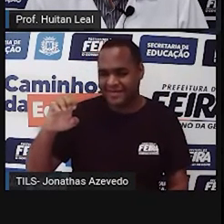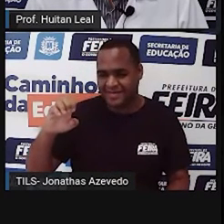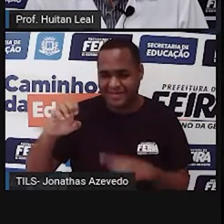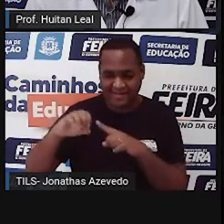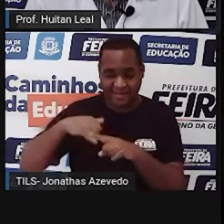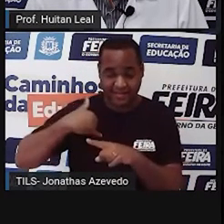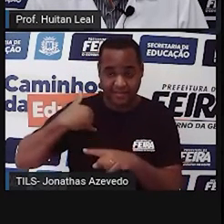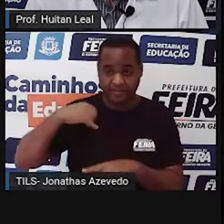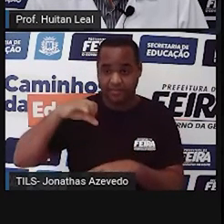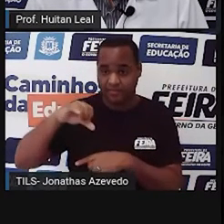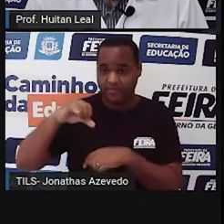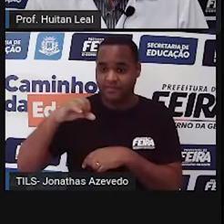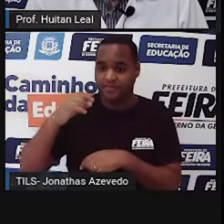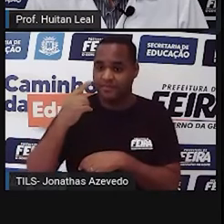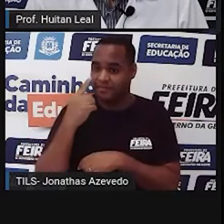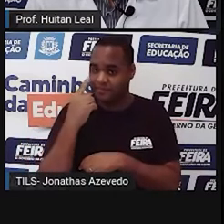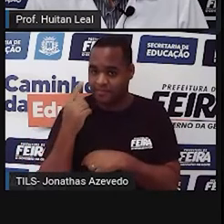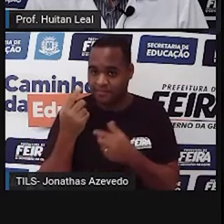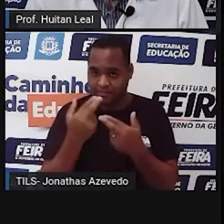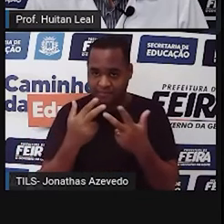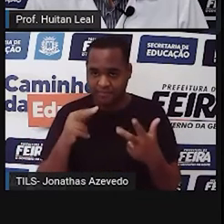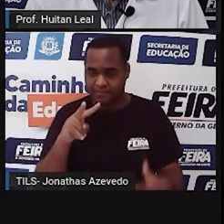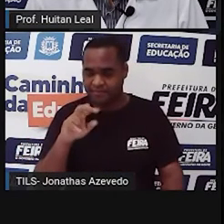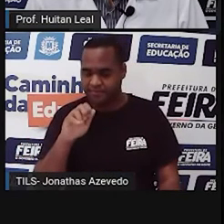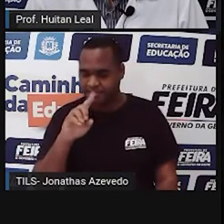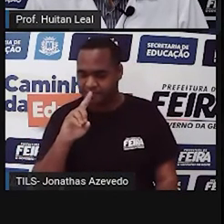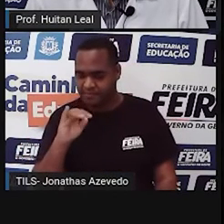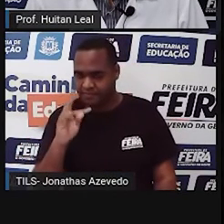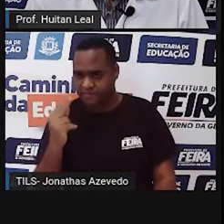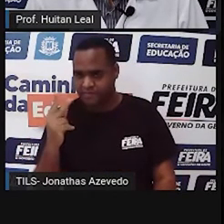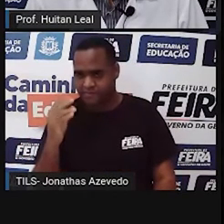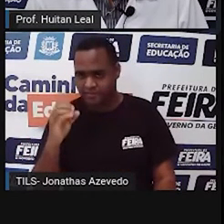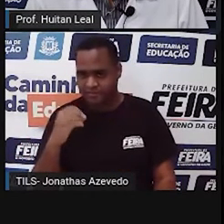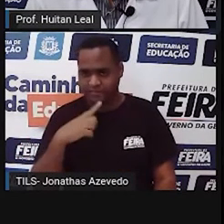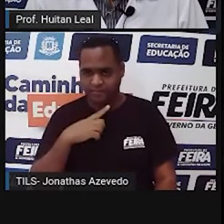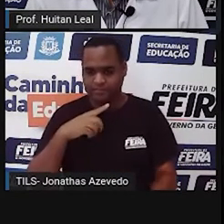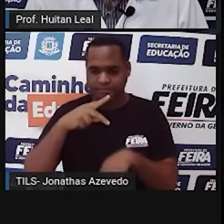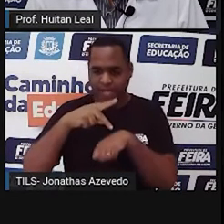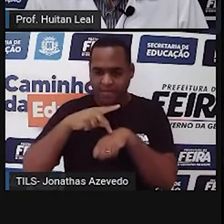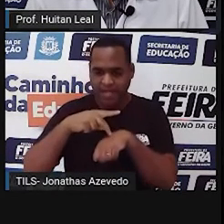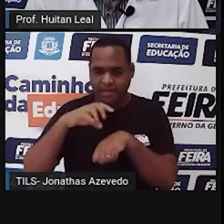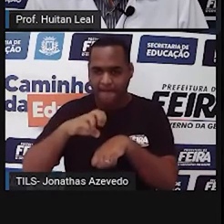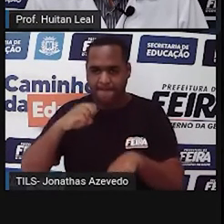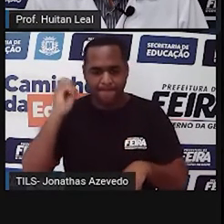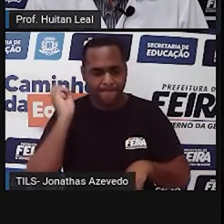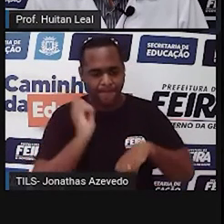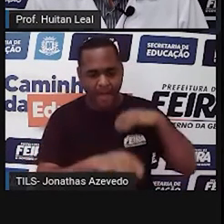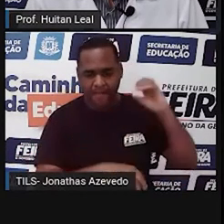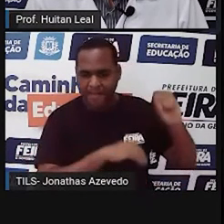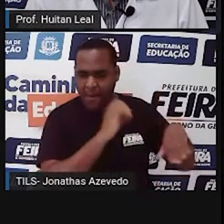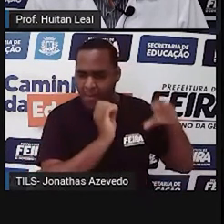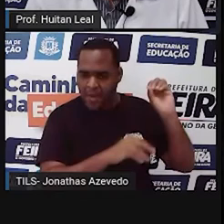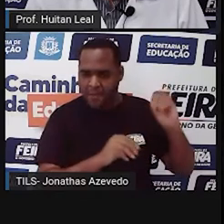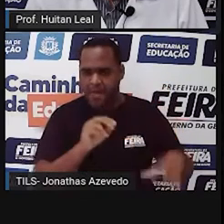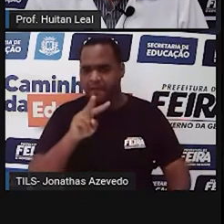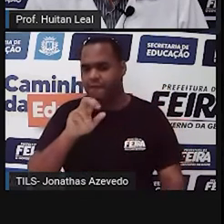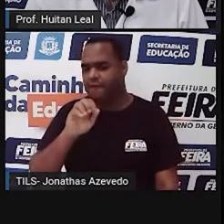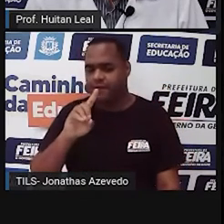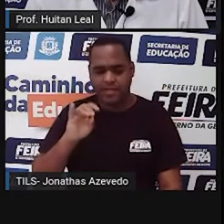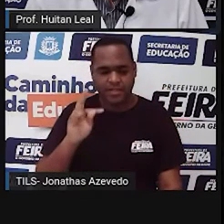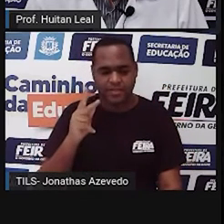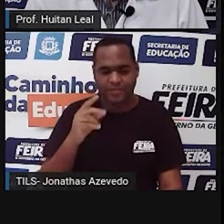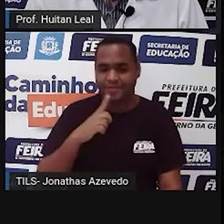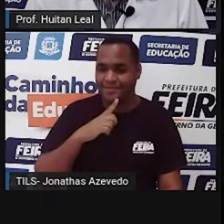alguém te atirar uma pedra, eu vou chamar o Vandinho, porque todo mundo tem medo do Vandinho. Tranquiliza, Lucas, nove.